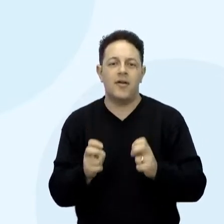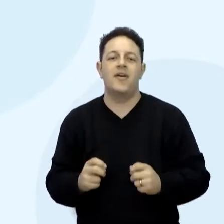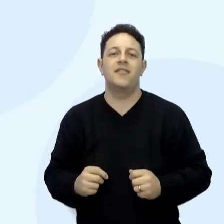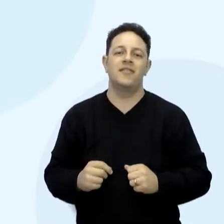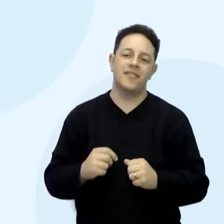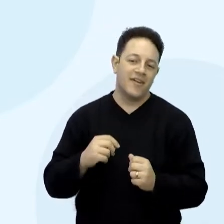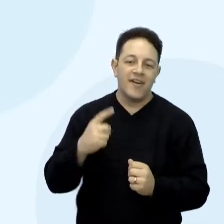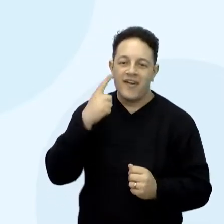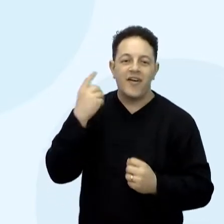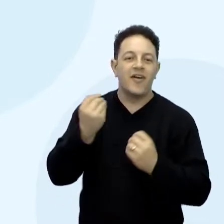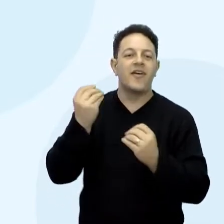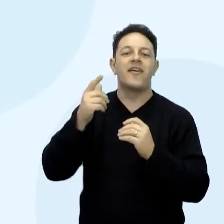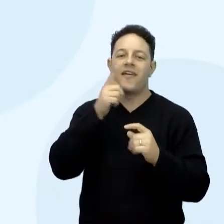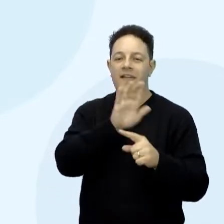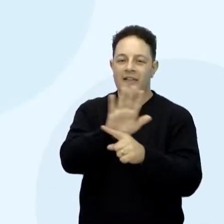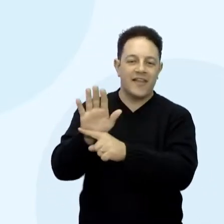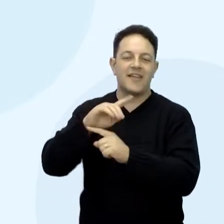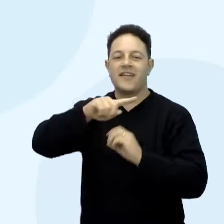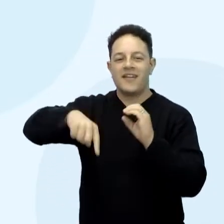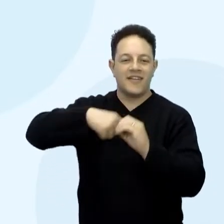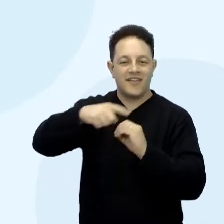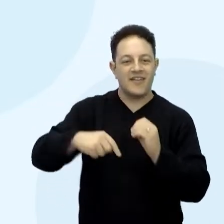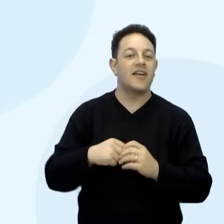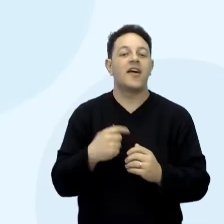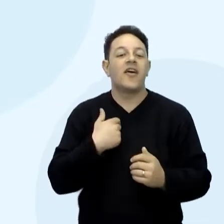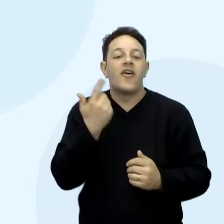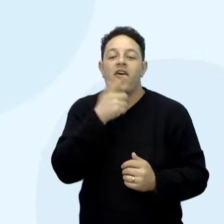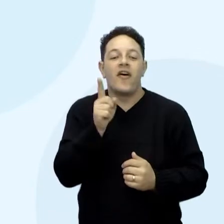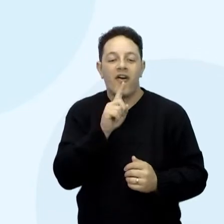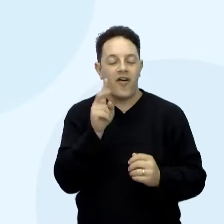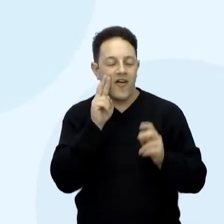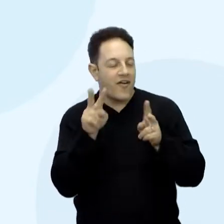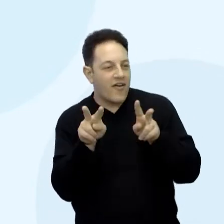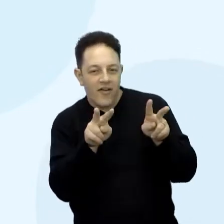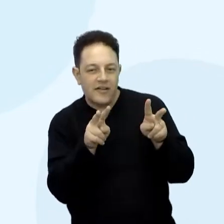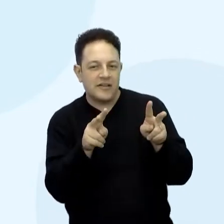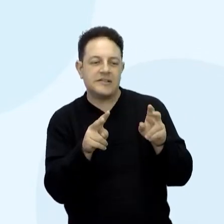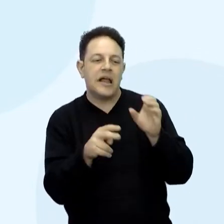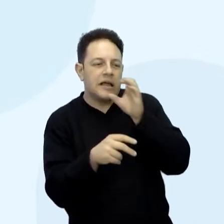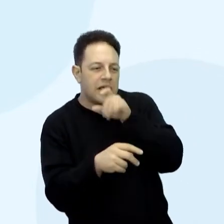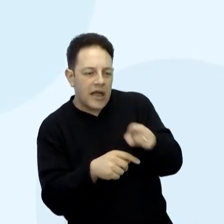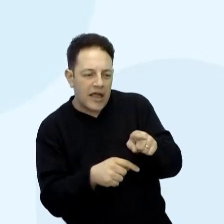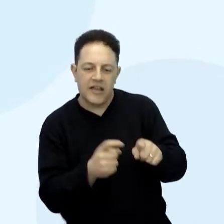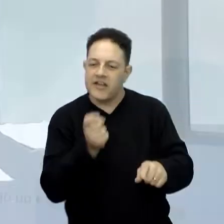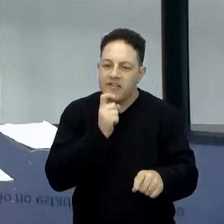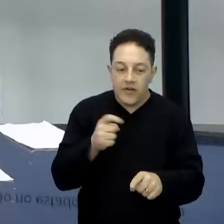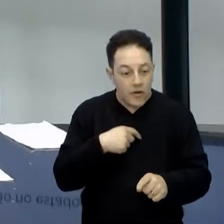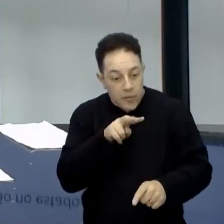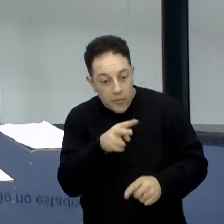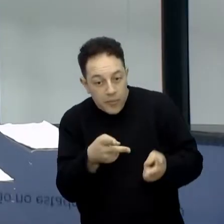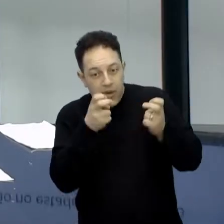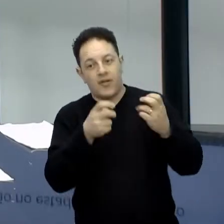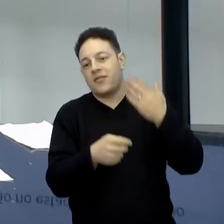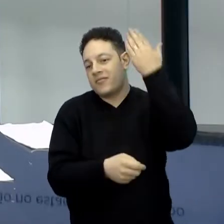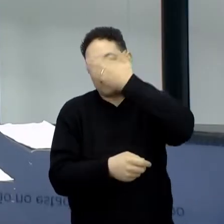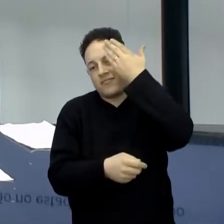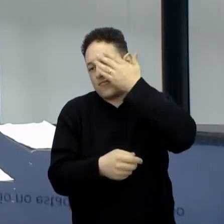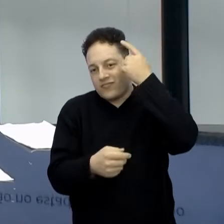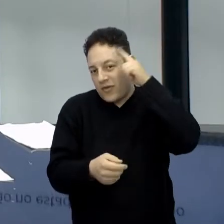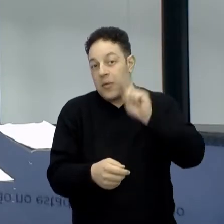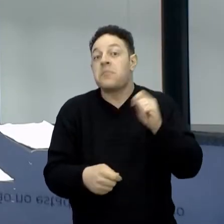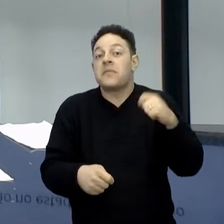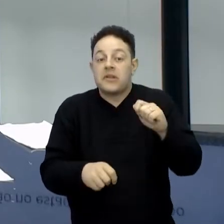movimentando. Então, eu não consigo olhar para uma coisa e falar, olha, ali está quente, ali está frio. A gente precisa ter um